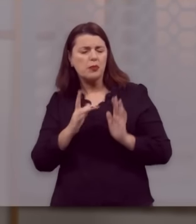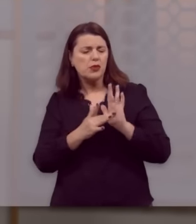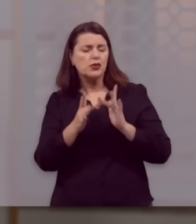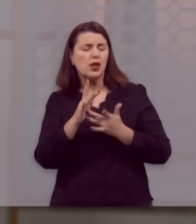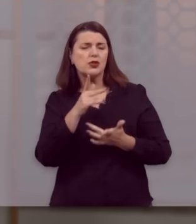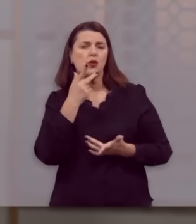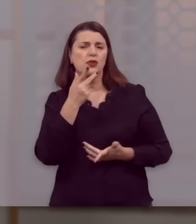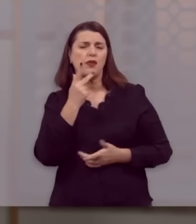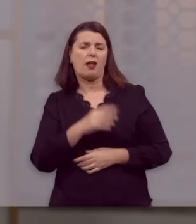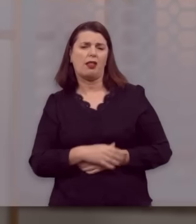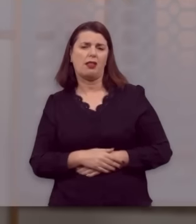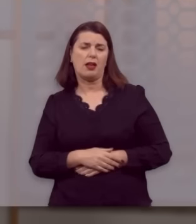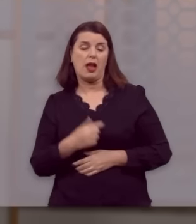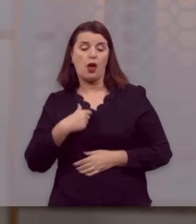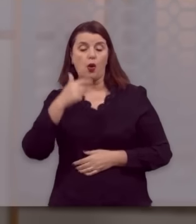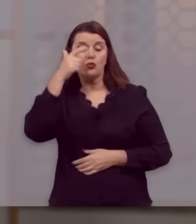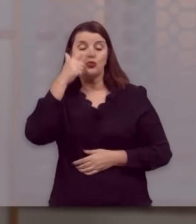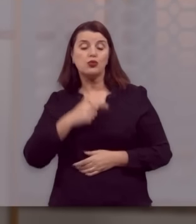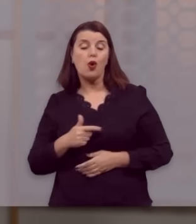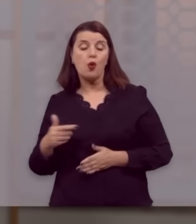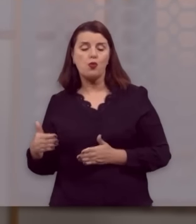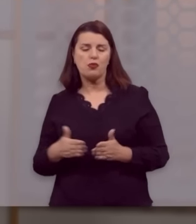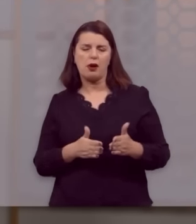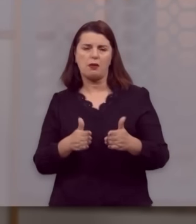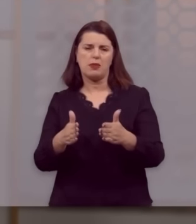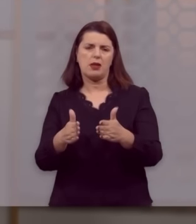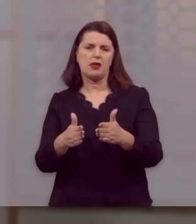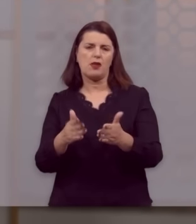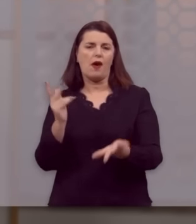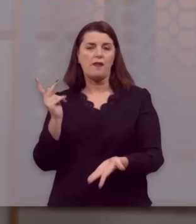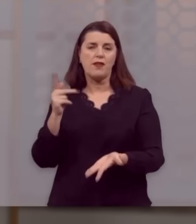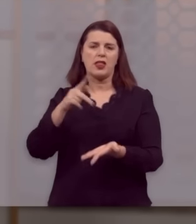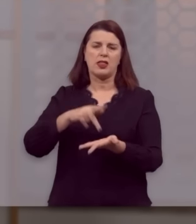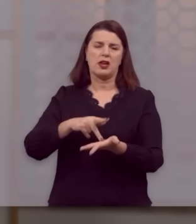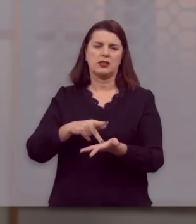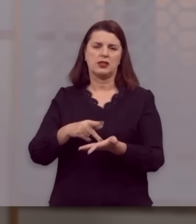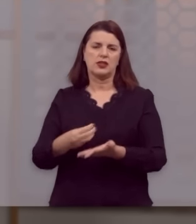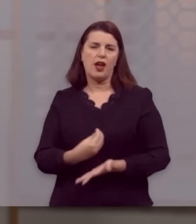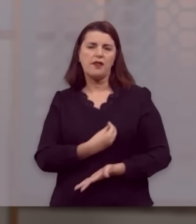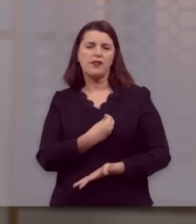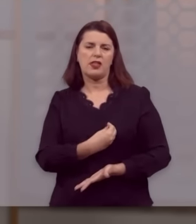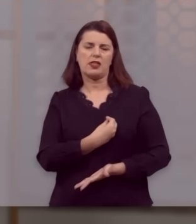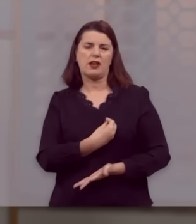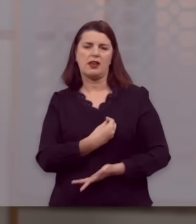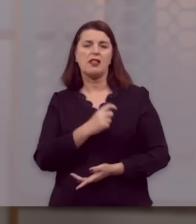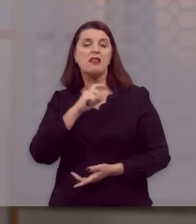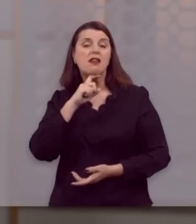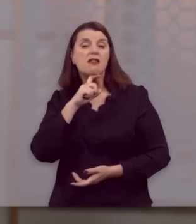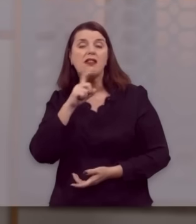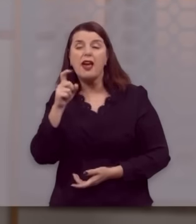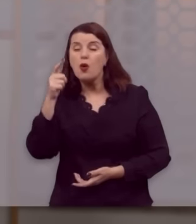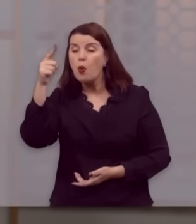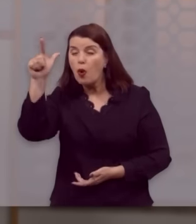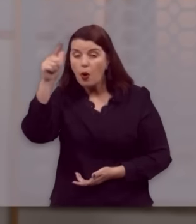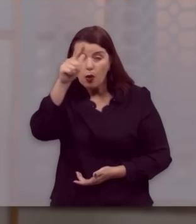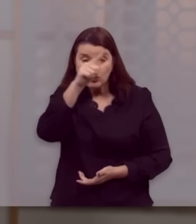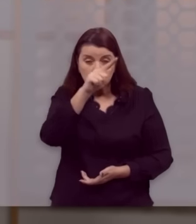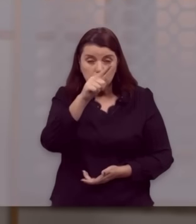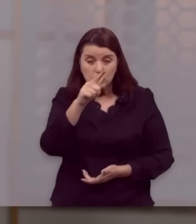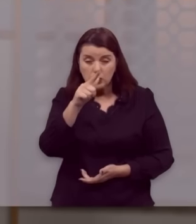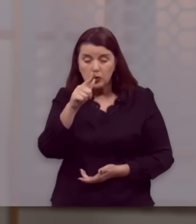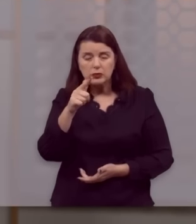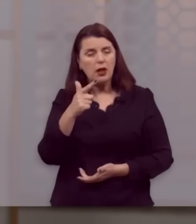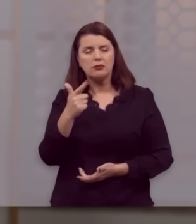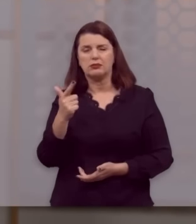em João 14, 6, Eu sou o caminho, e a verdade, e a vida, e ninguém venha ao Pai